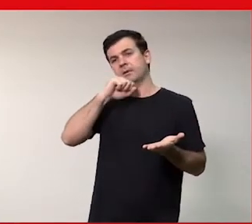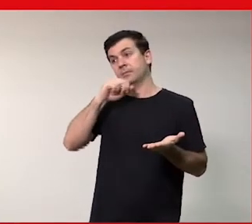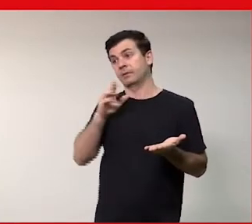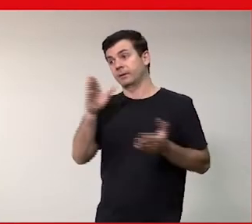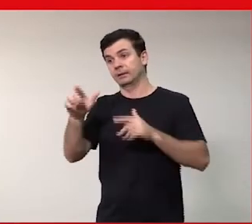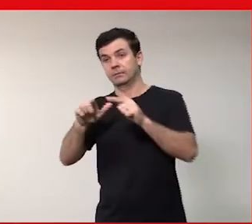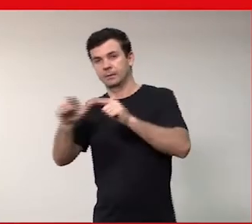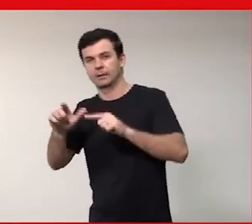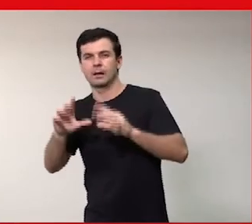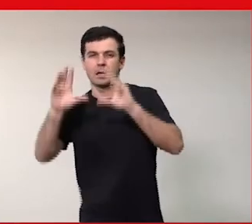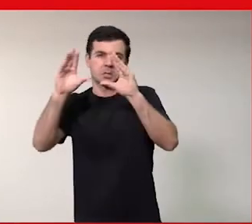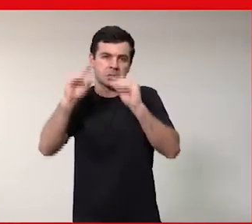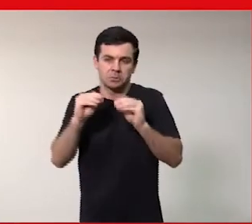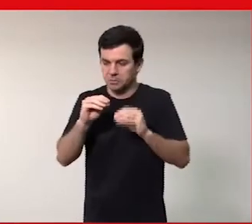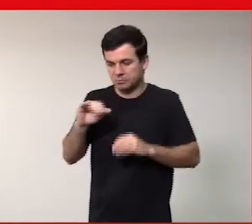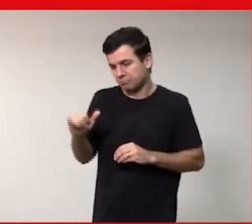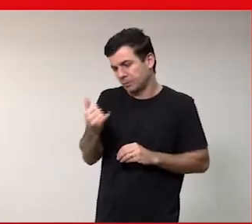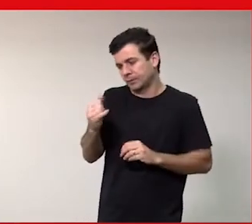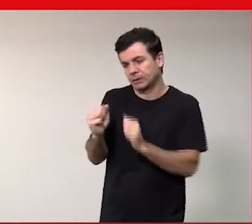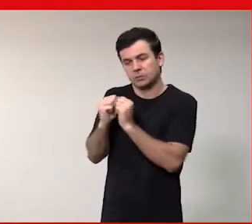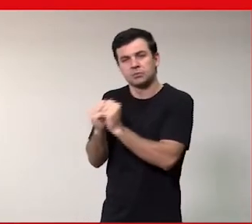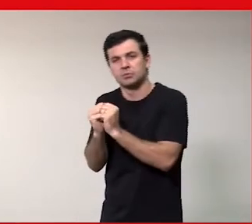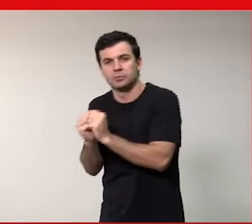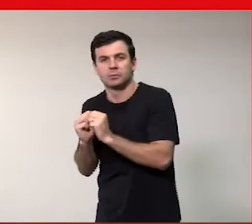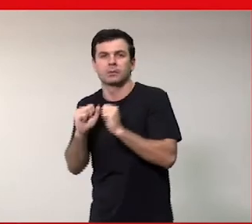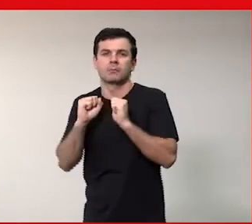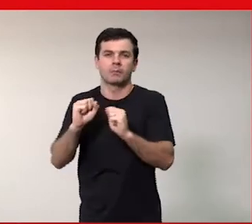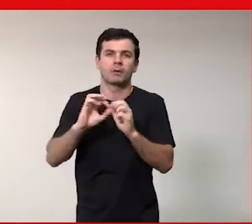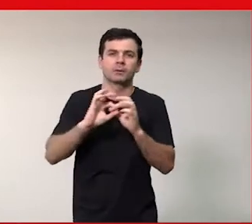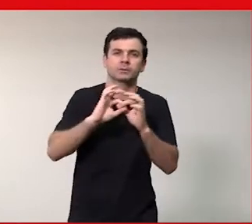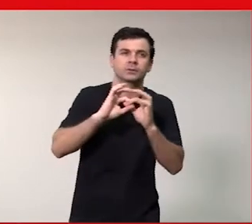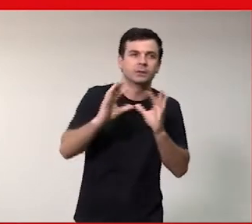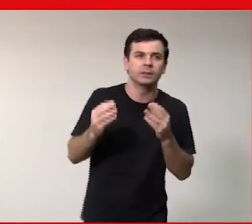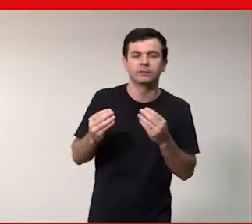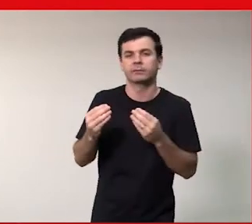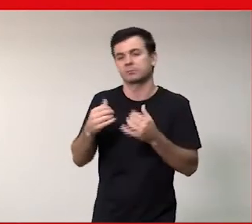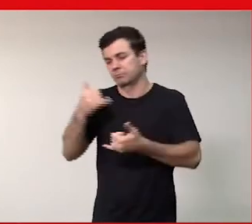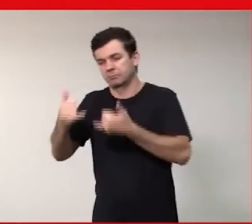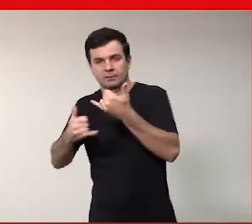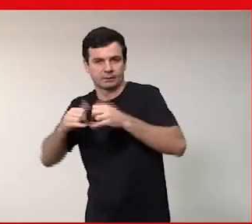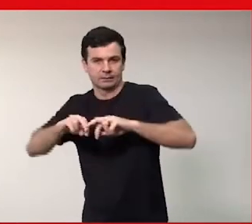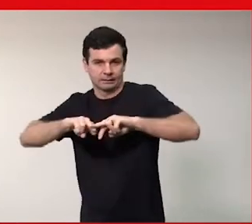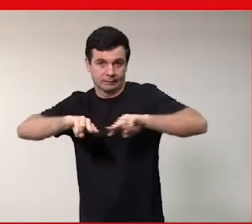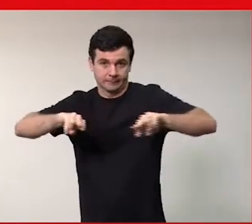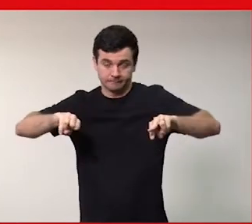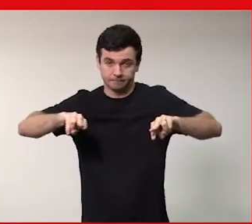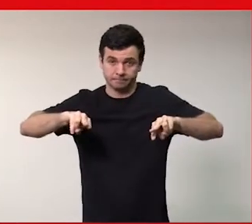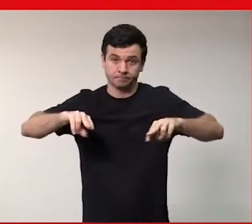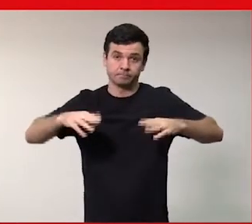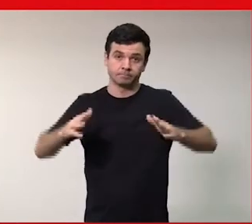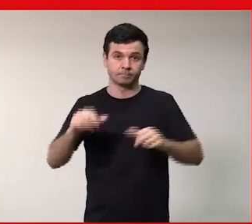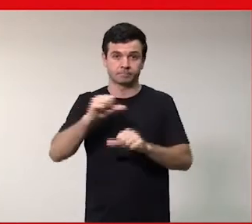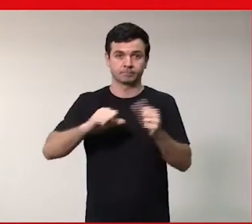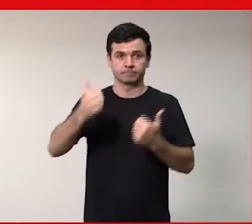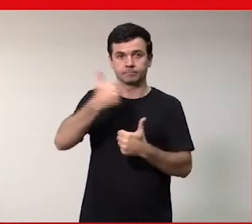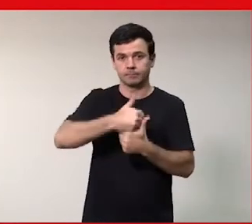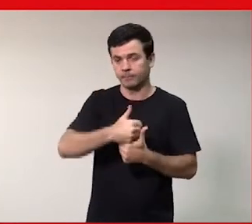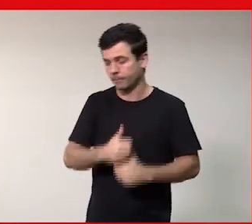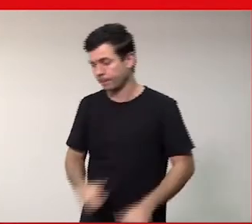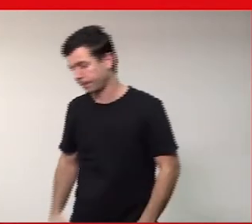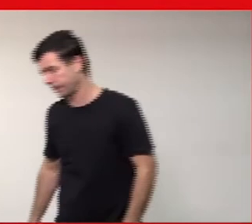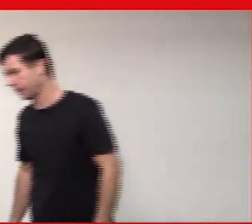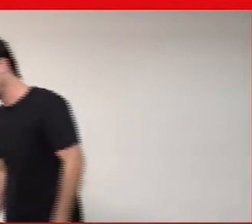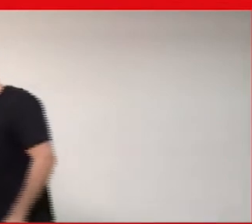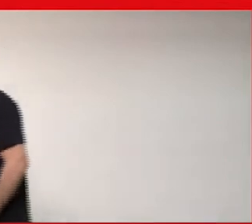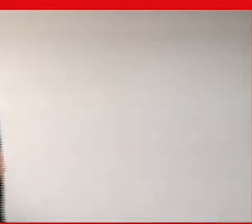a gente fazia o que eles queriam fazer podiam pedir room service e tudo mais mas existem comportamentos isso é muito